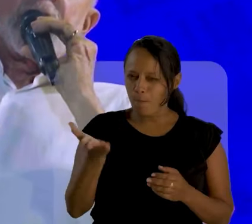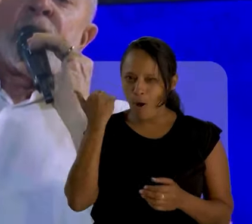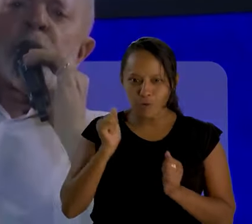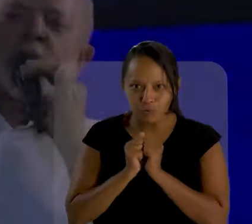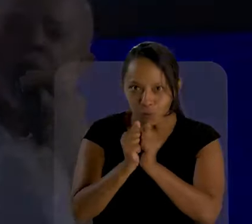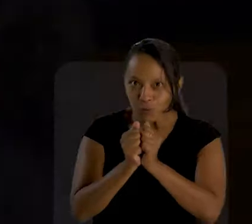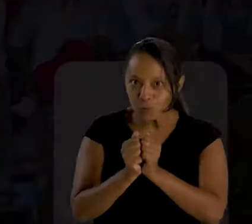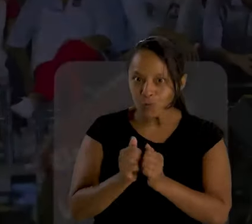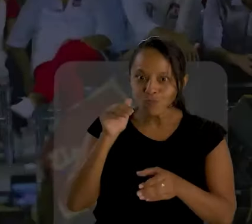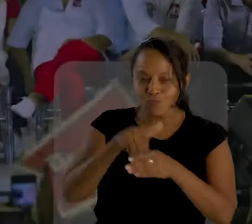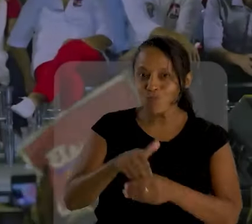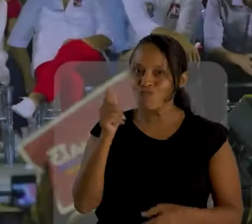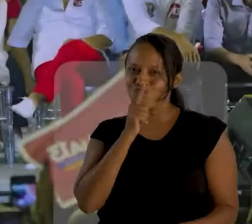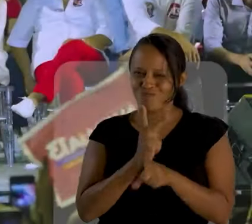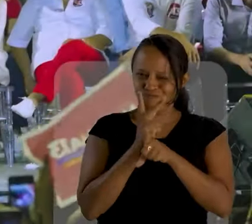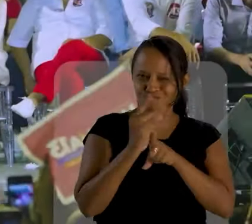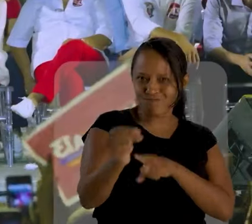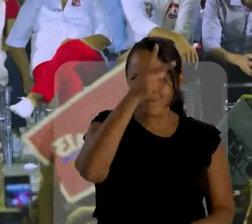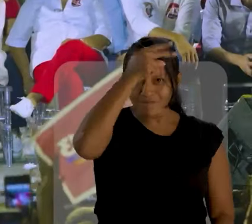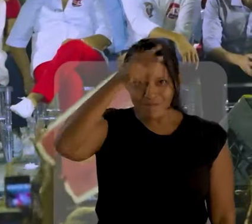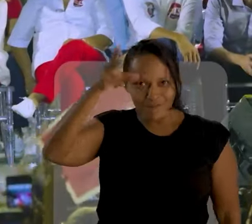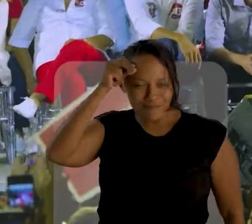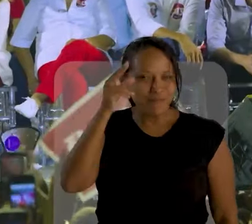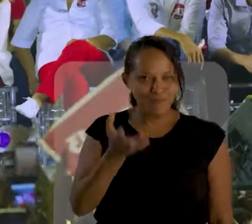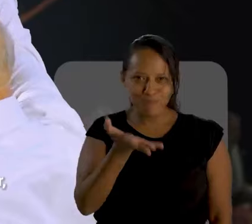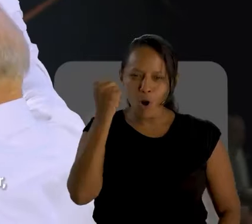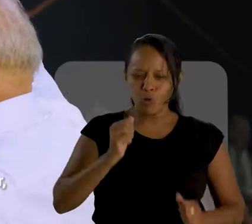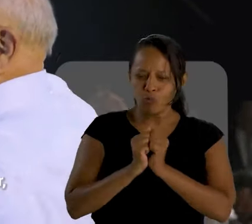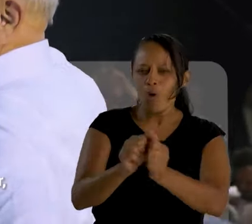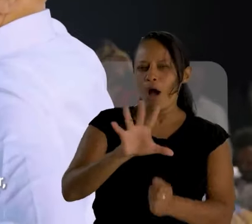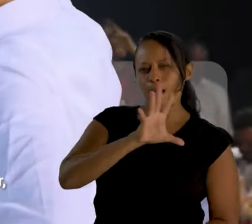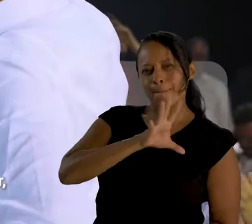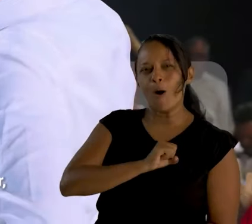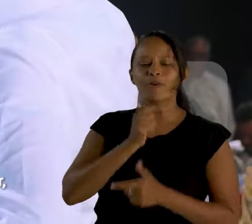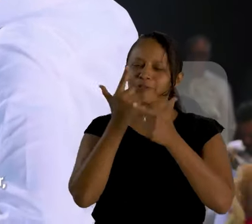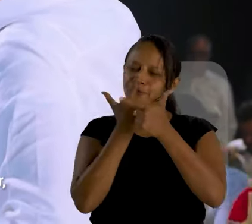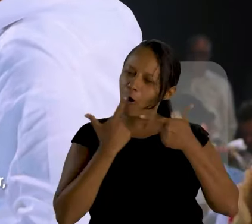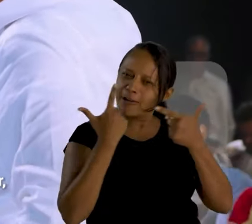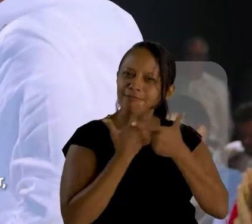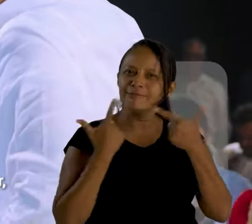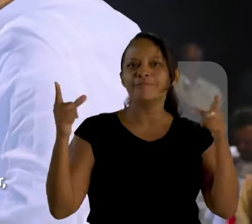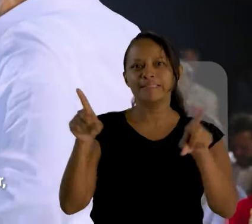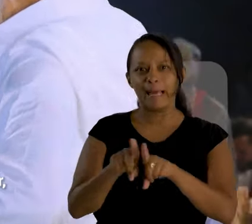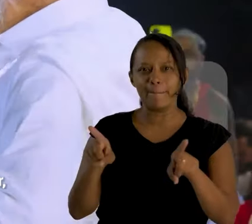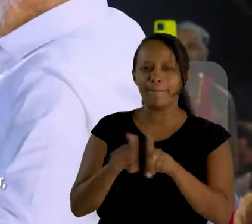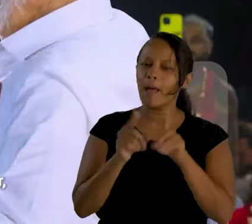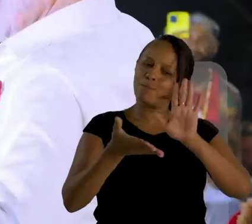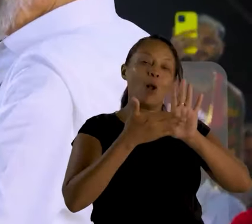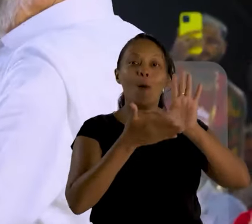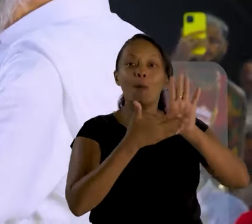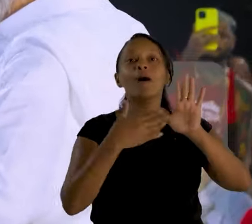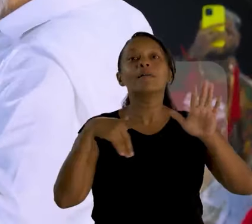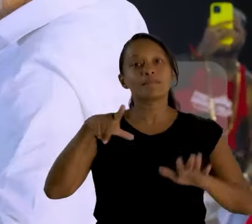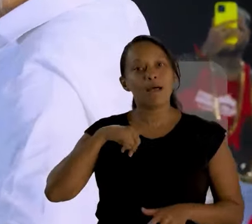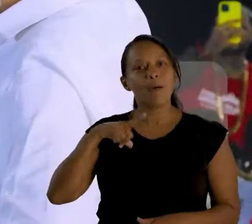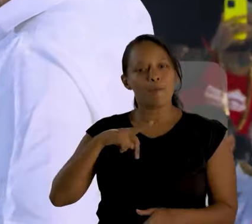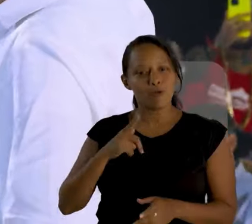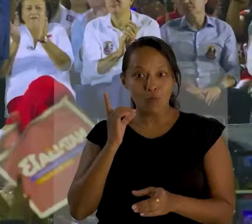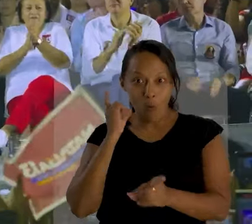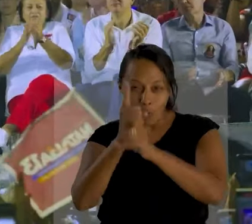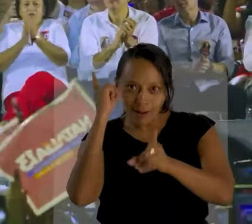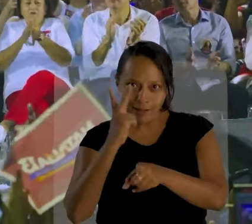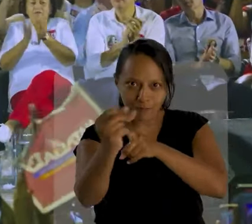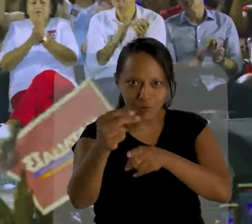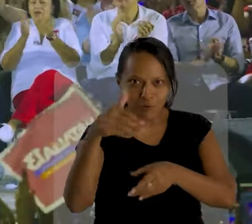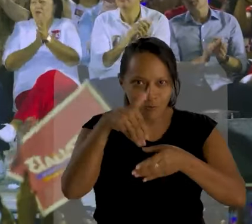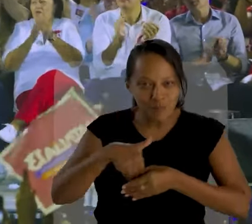dia 27. Vamos embora até a vitória. Vamos vencer a seleção com amor, com sorriso no rosto,